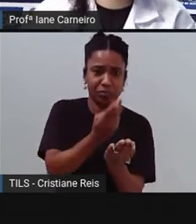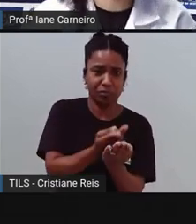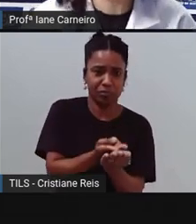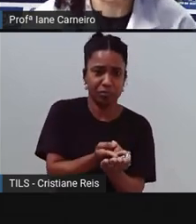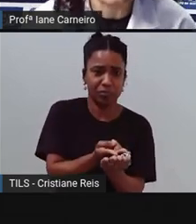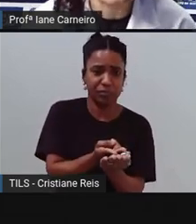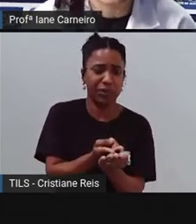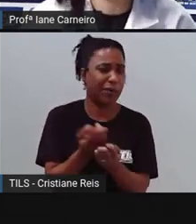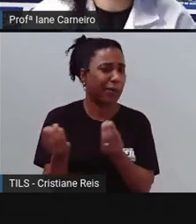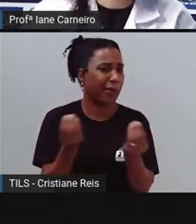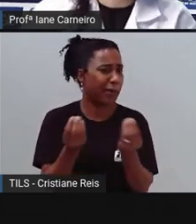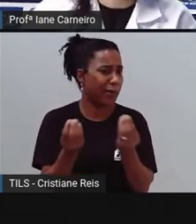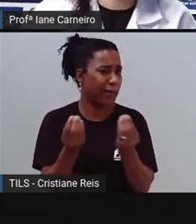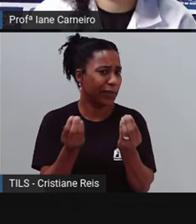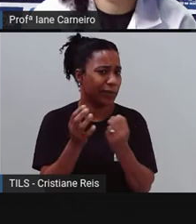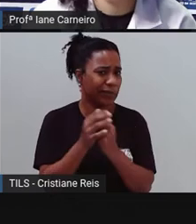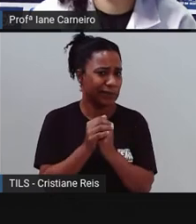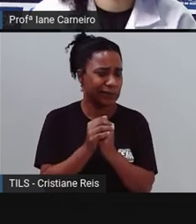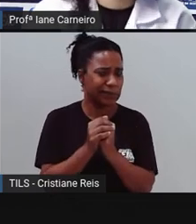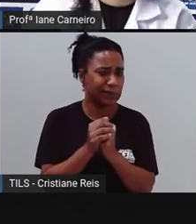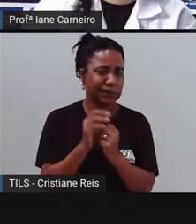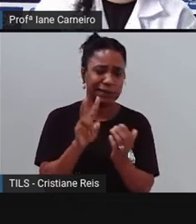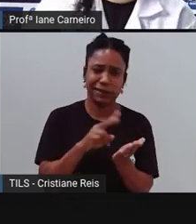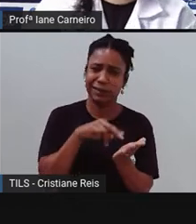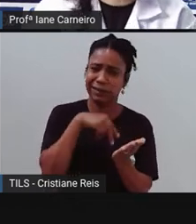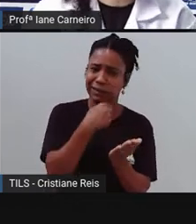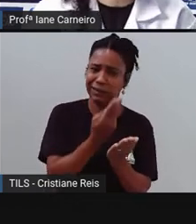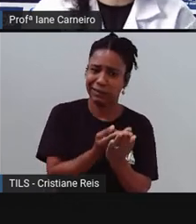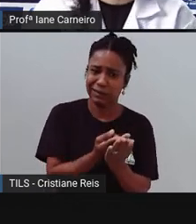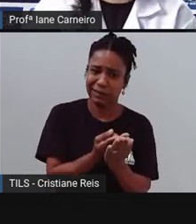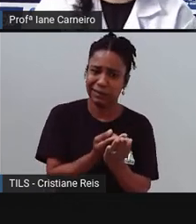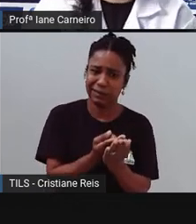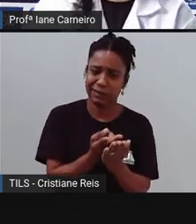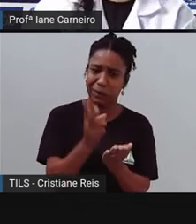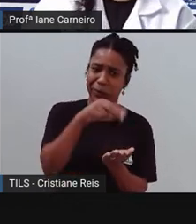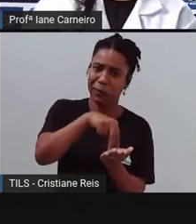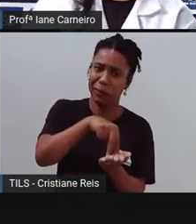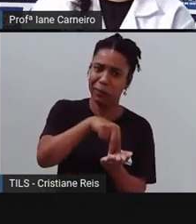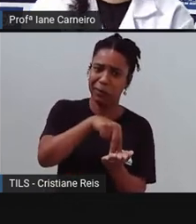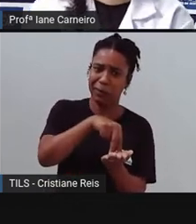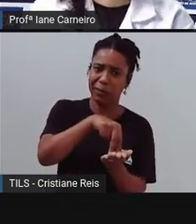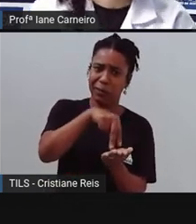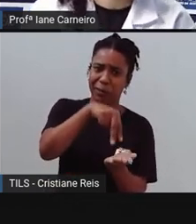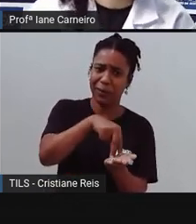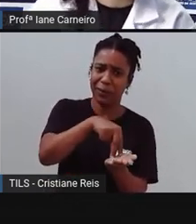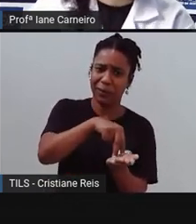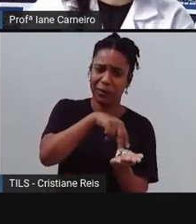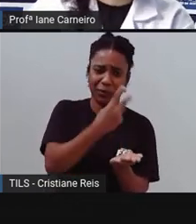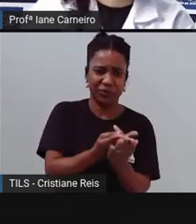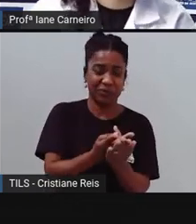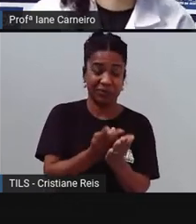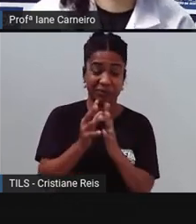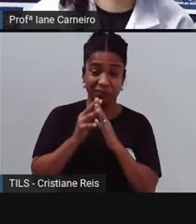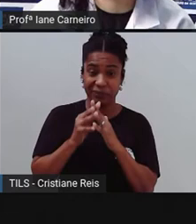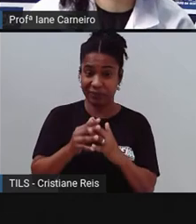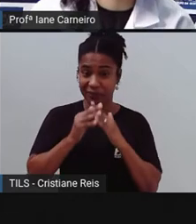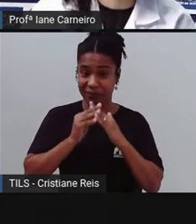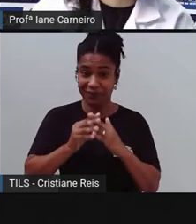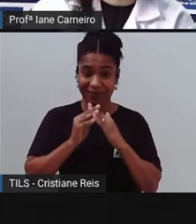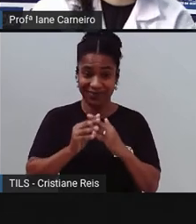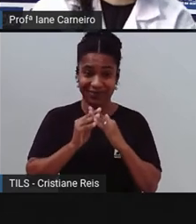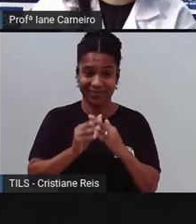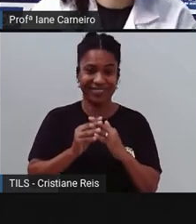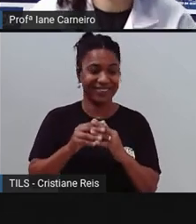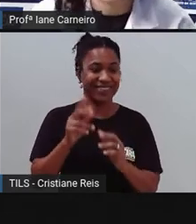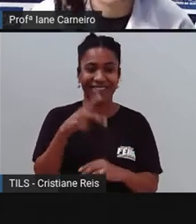Quando estamos deitados, está de pé. E quando estamos de pé, está deitado? E esse ficou confuso. A Pró não sabe esse,